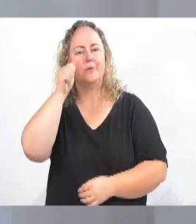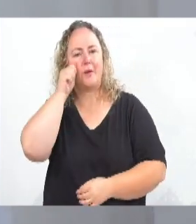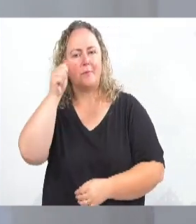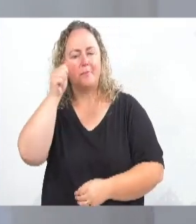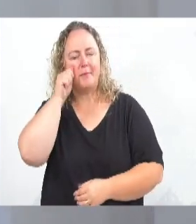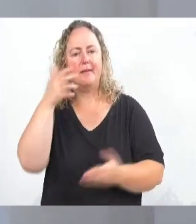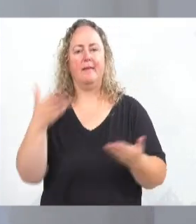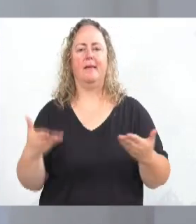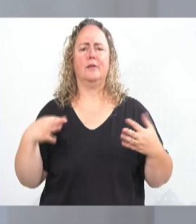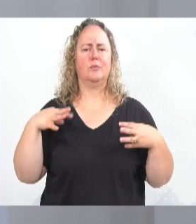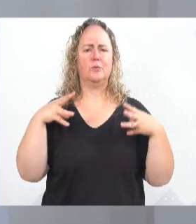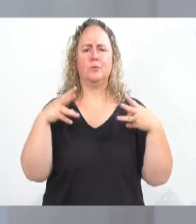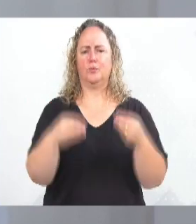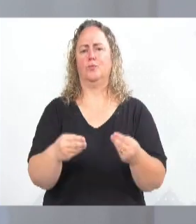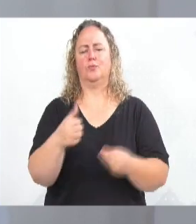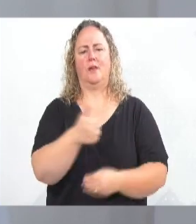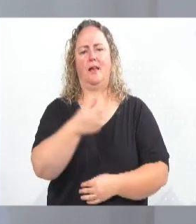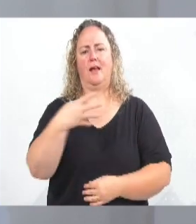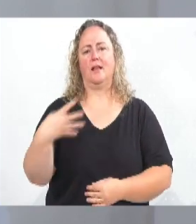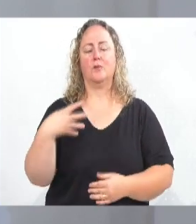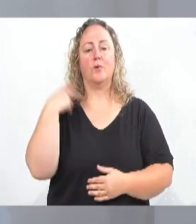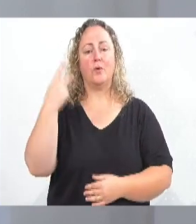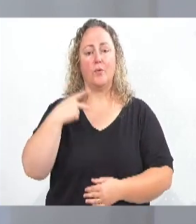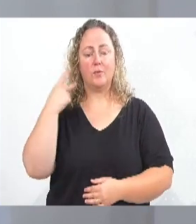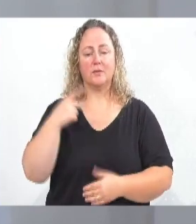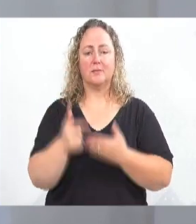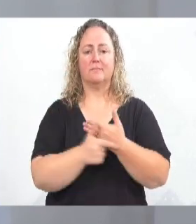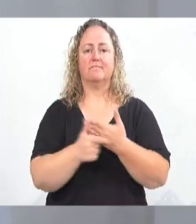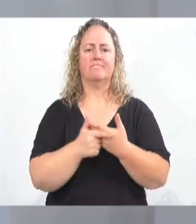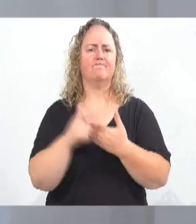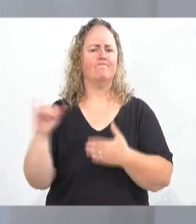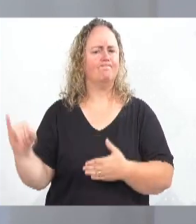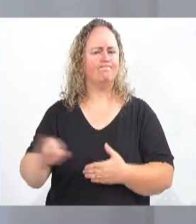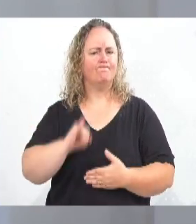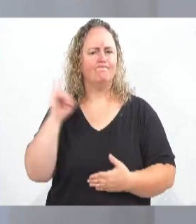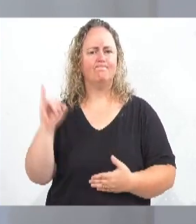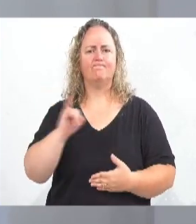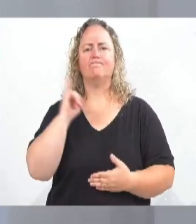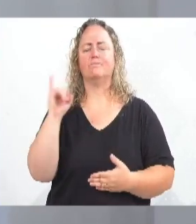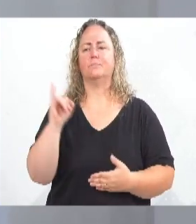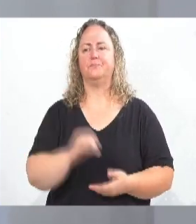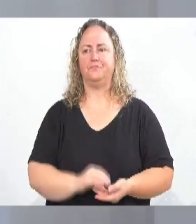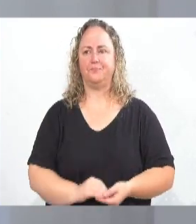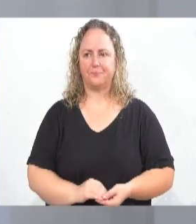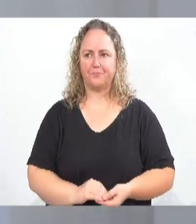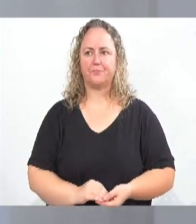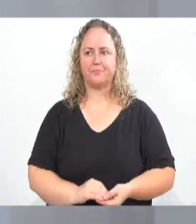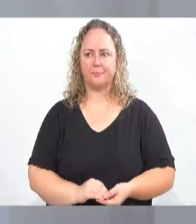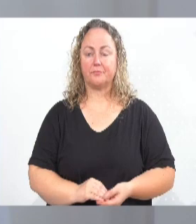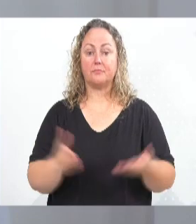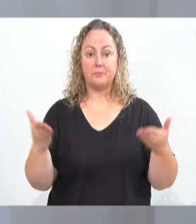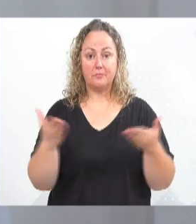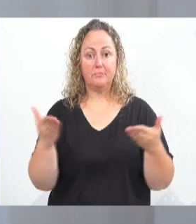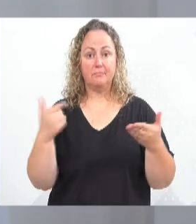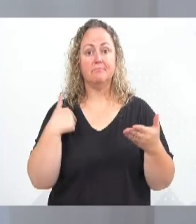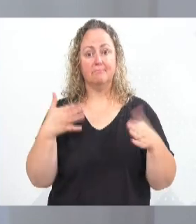diretora, os 14 vereadores, tiveram um papel importante, inclusive, eu fui ali hoje,